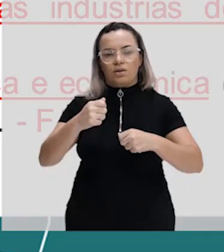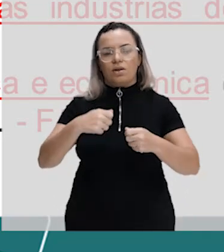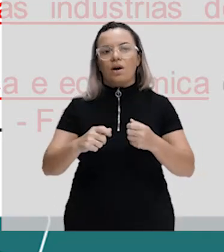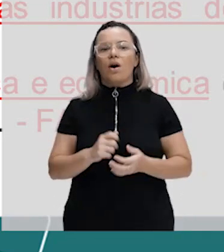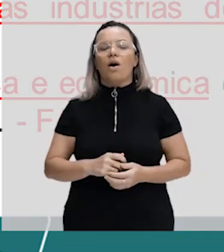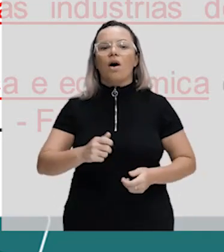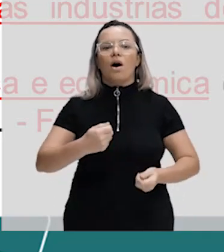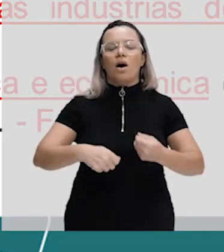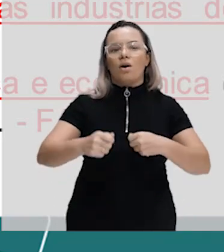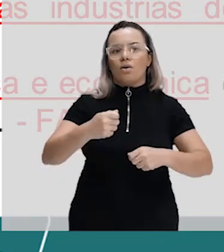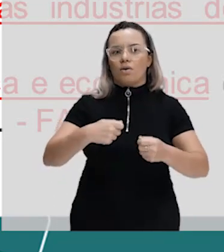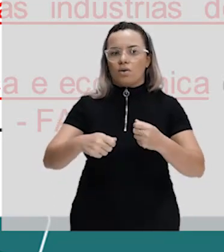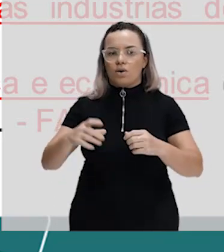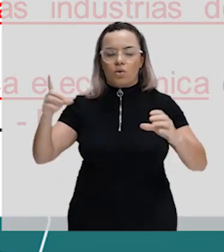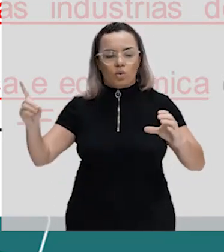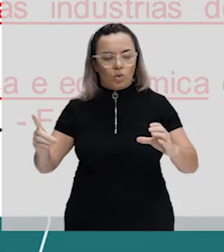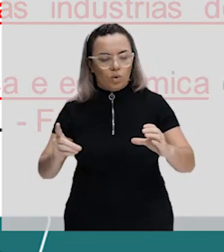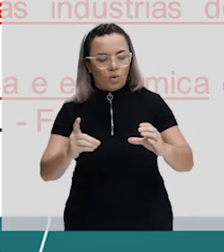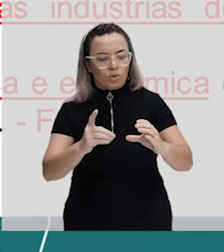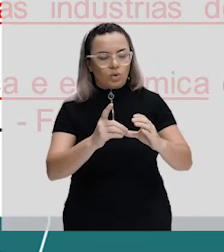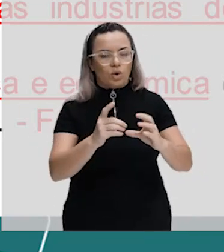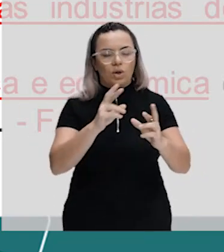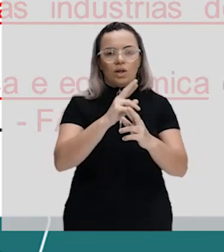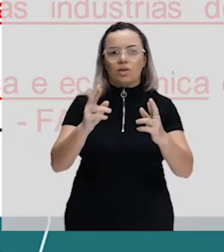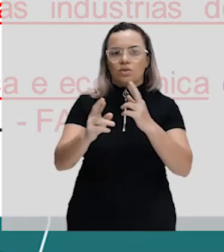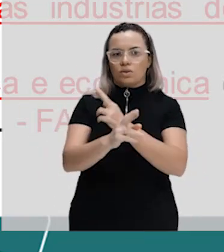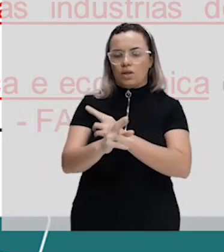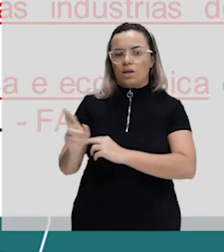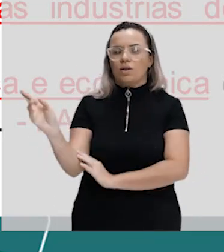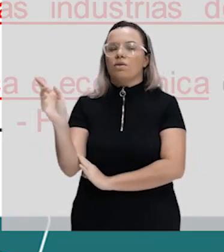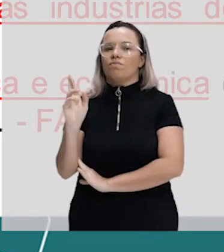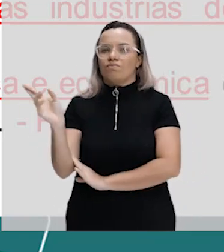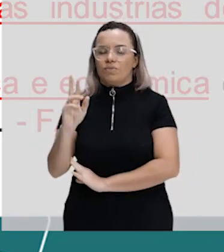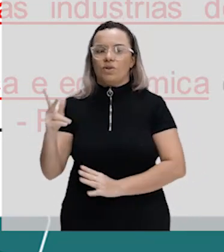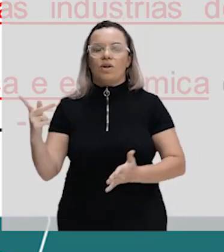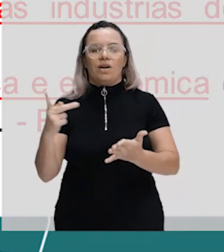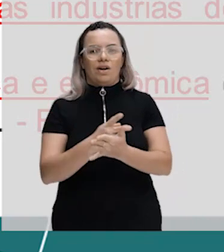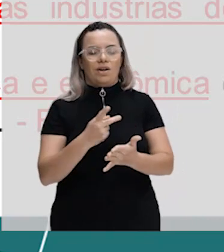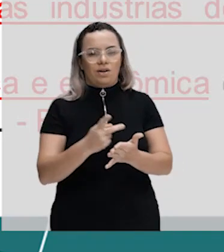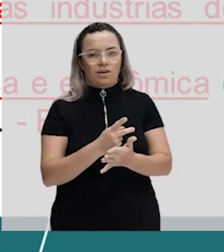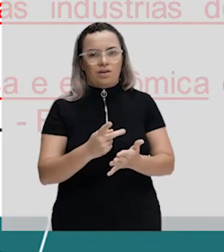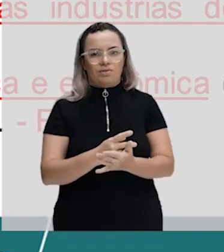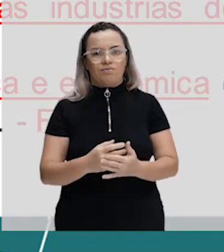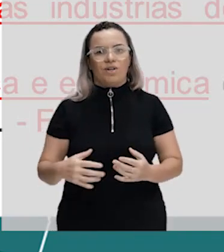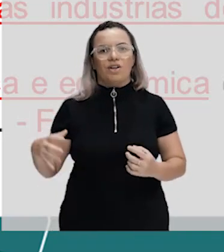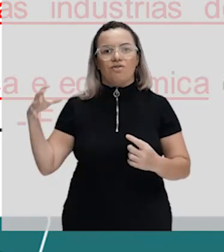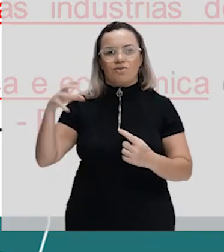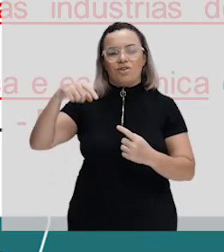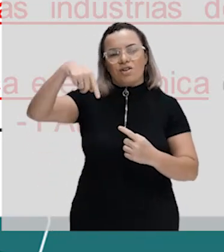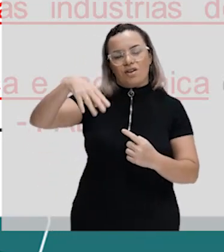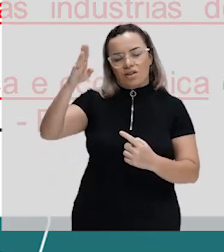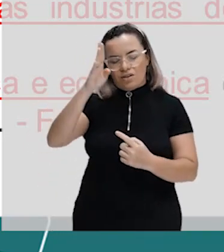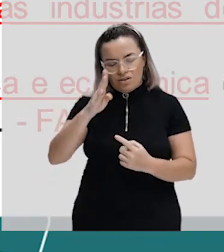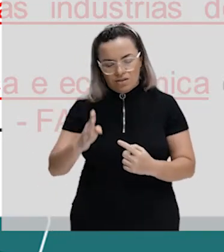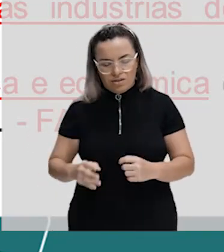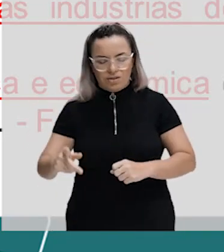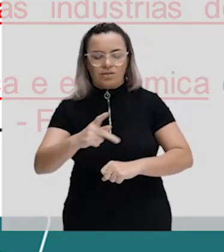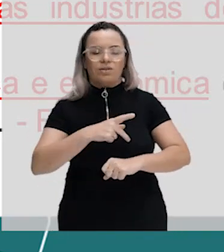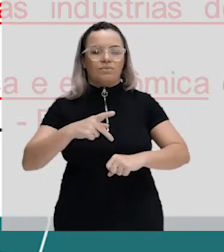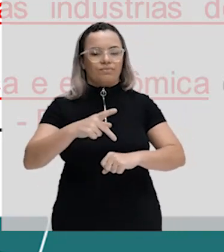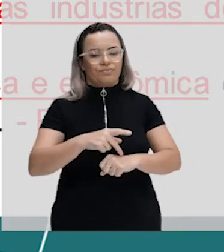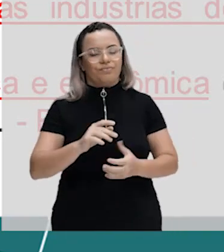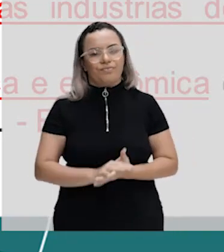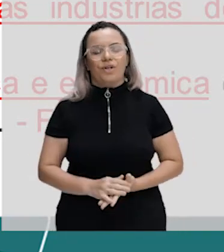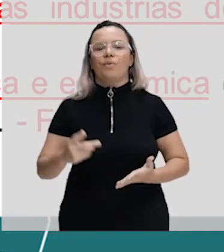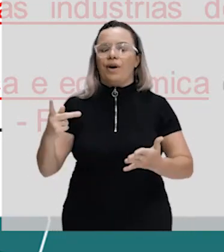a relação dólar-real influenciam na nossa realidade de vida. Então, é um erro dizer que o Brasil possui uma baixa dependência econômica e